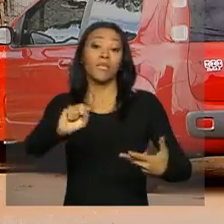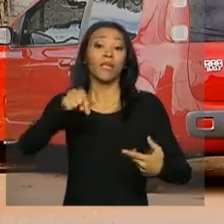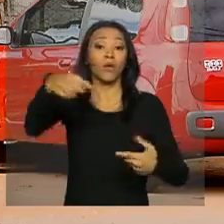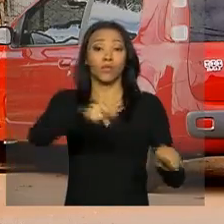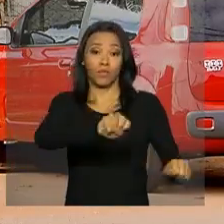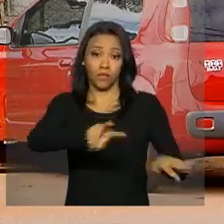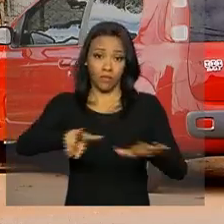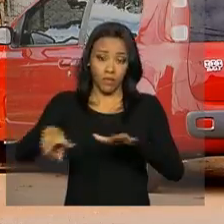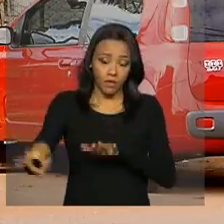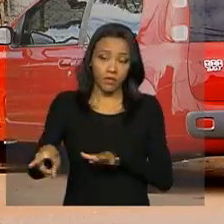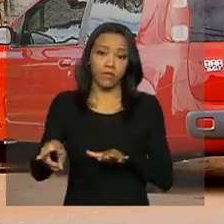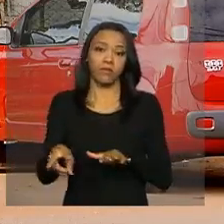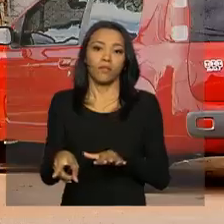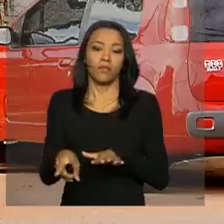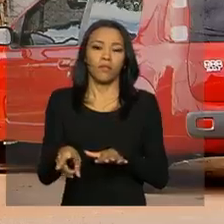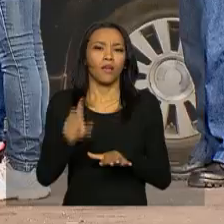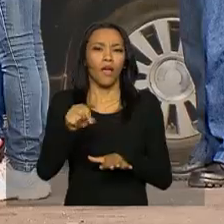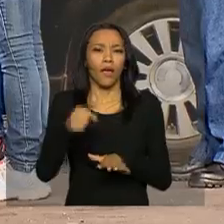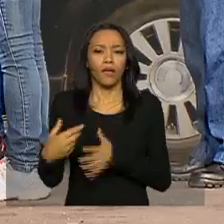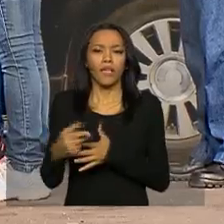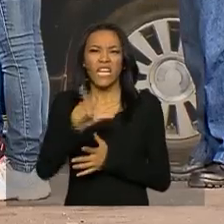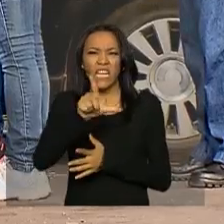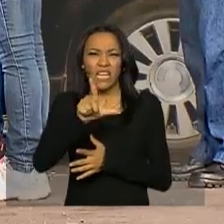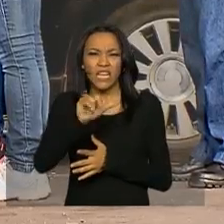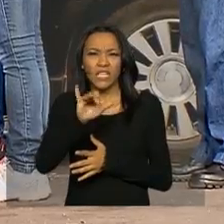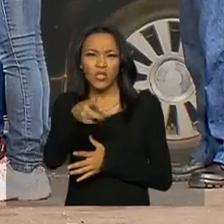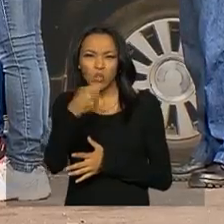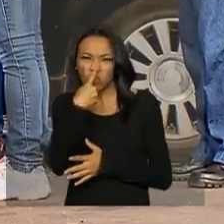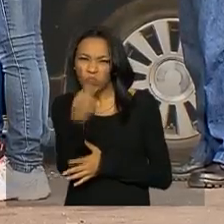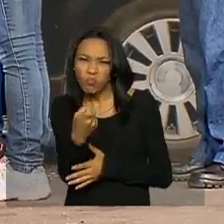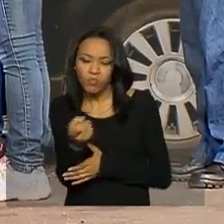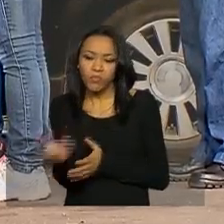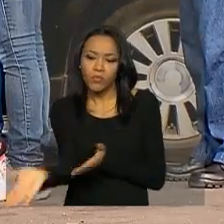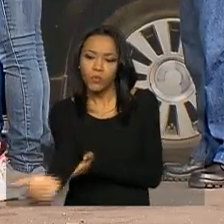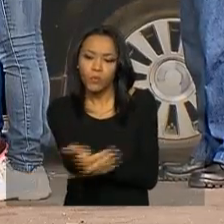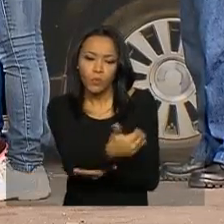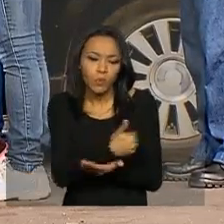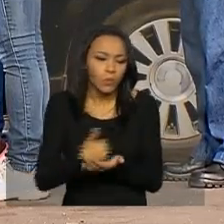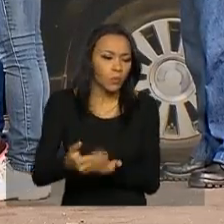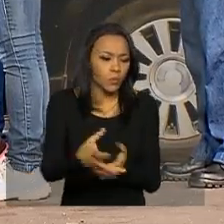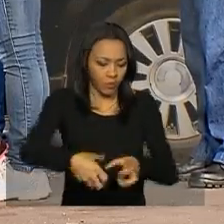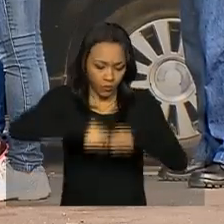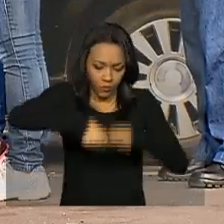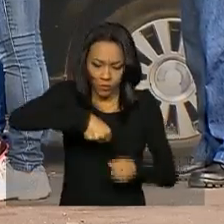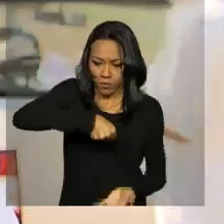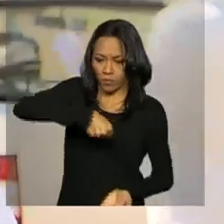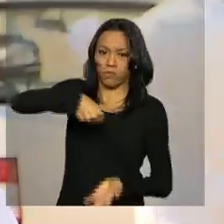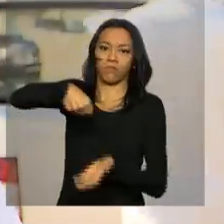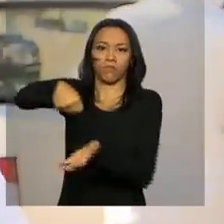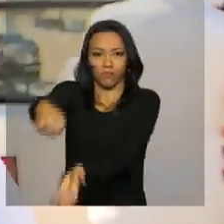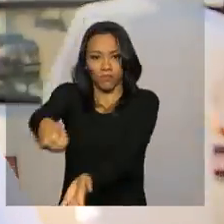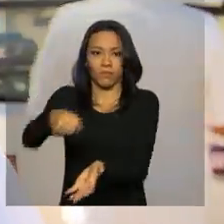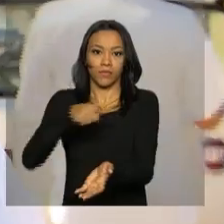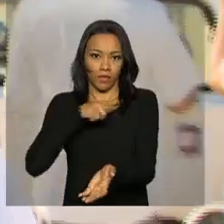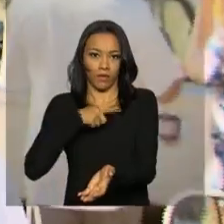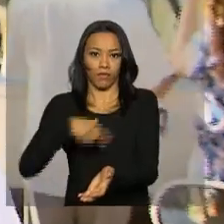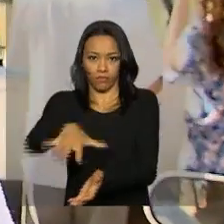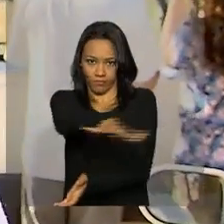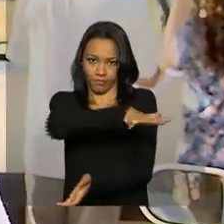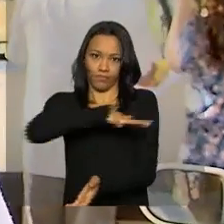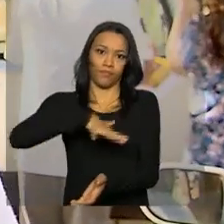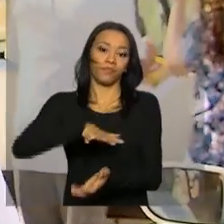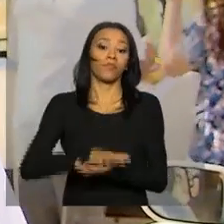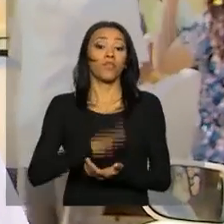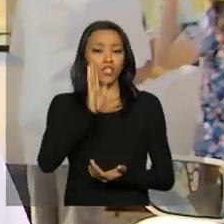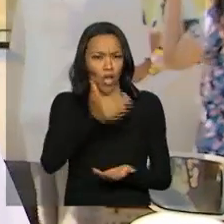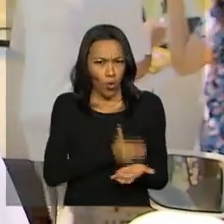de lixo em túlio, que a casa tem aqui na comunidade. Começaram por